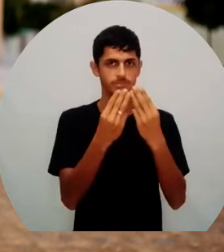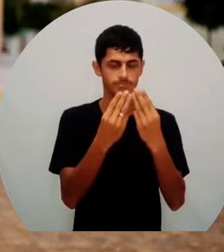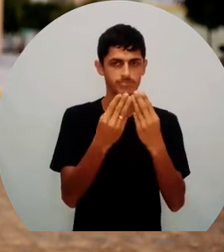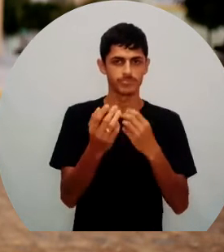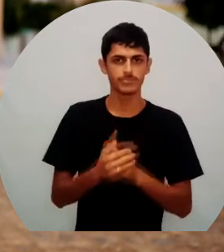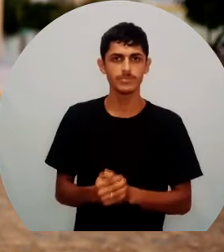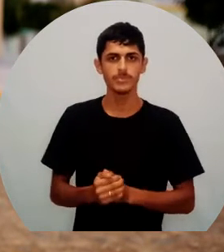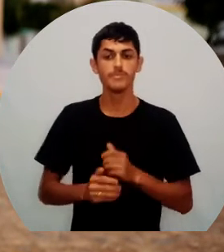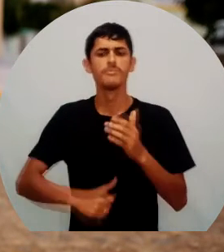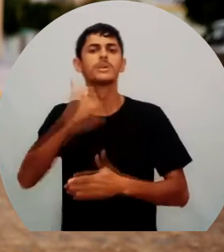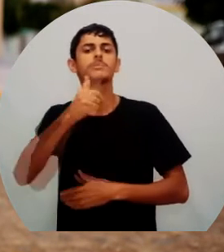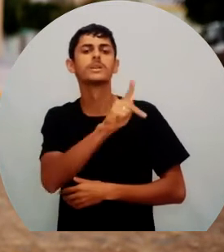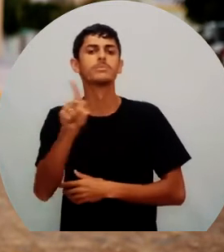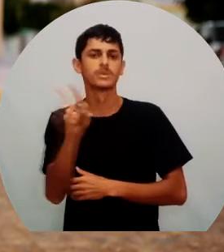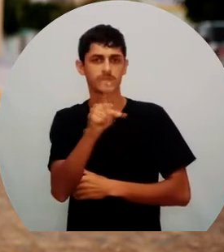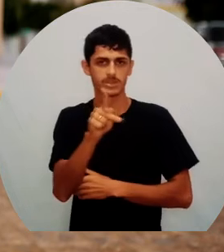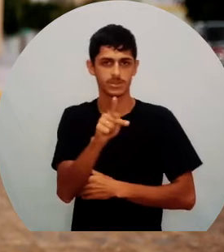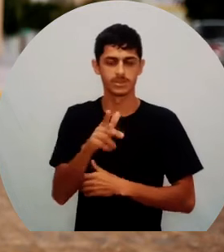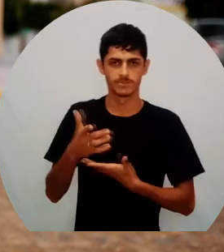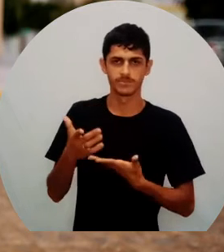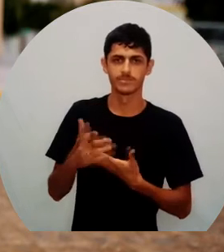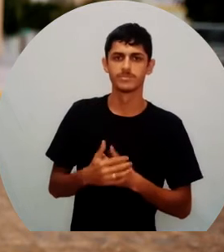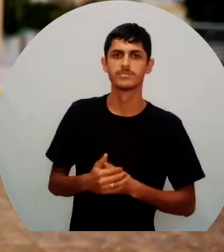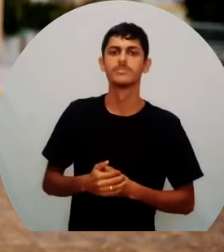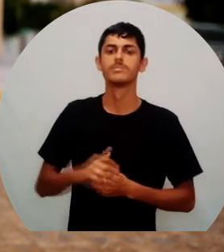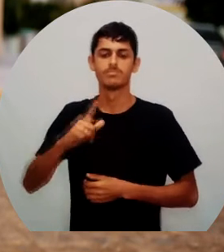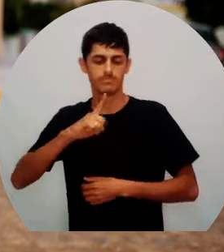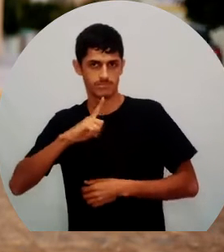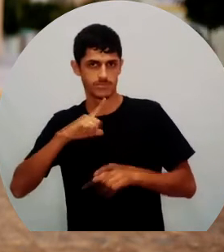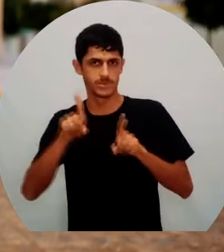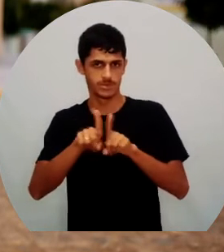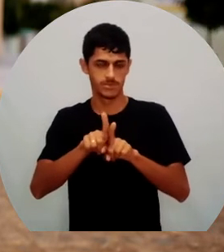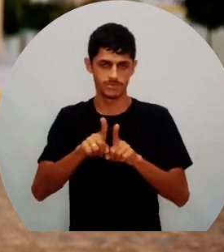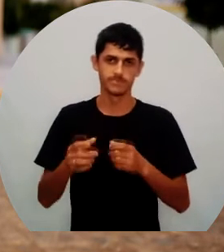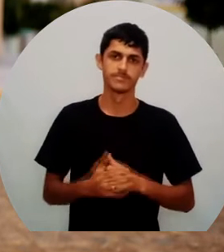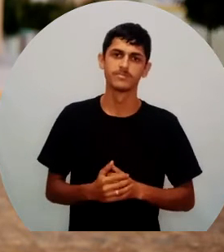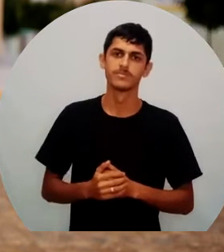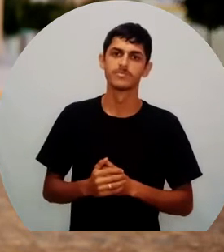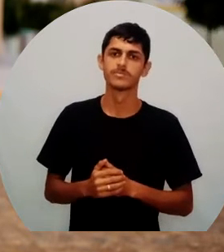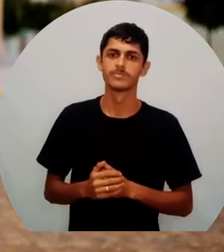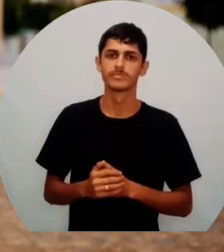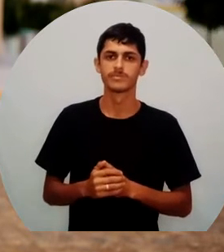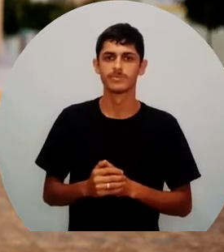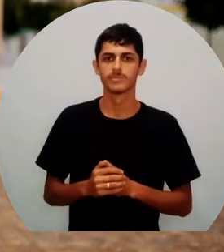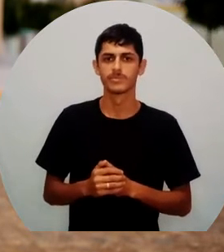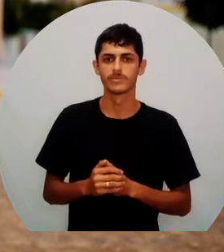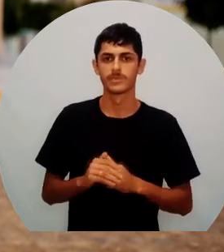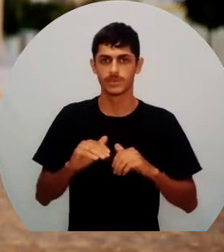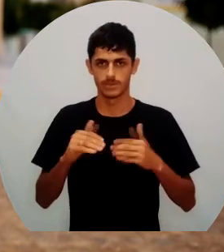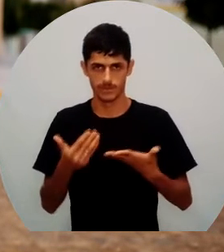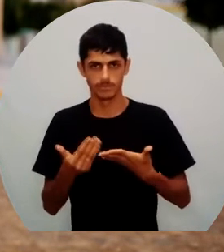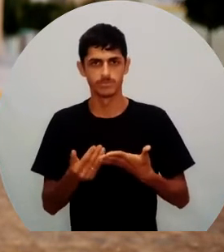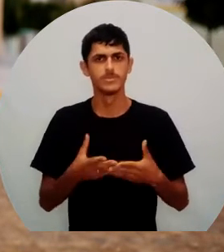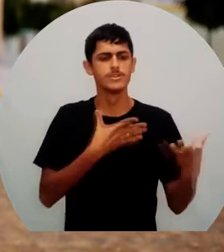aqui na nossa vila, Laureana Laura Muniz, que era esposa do fundador da nossa vila. E também, nessa fundação,